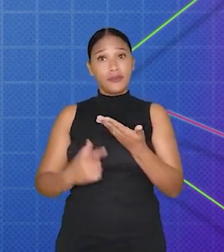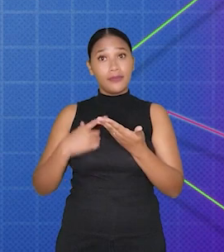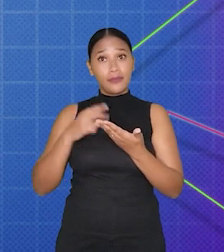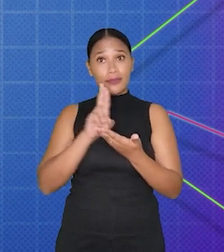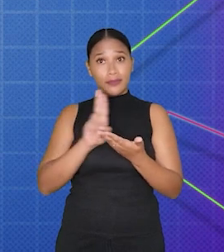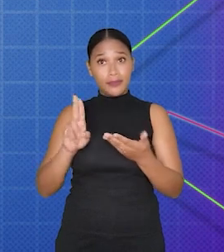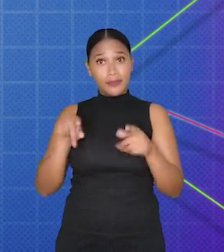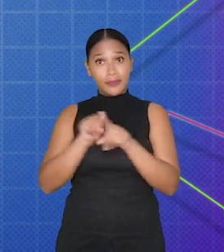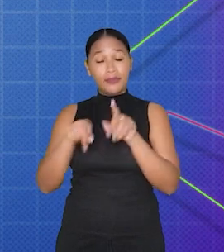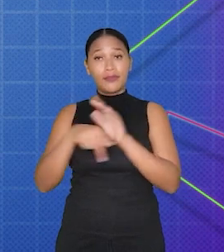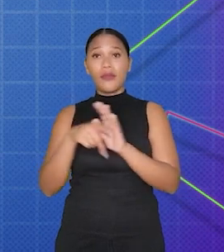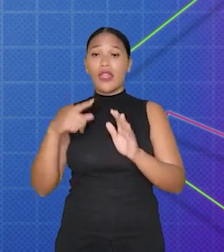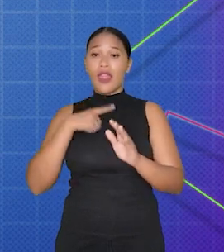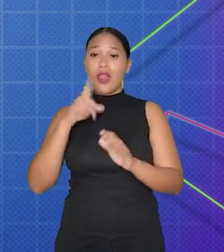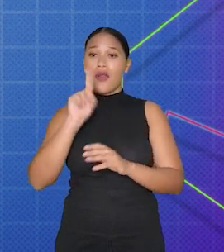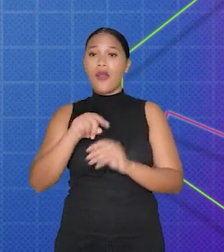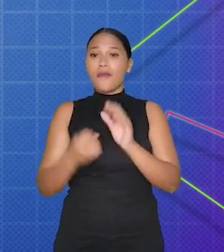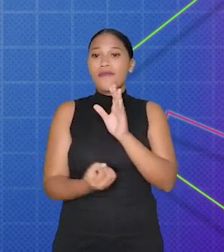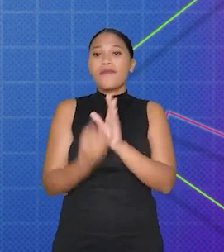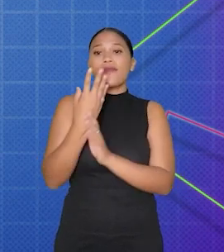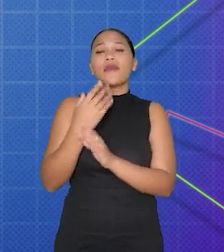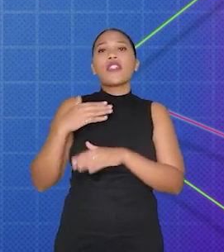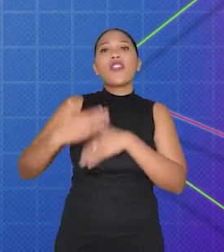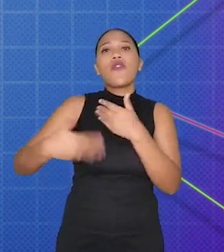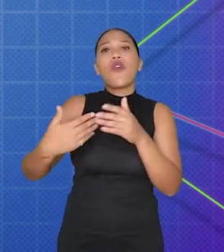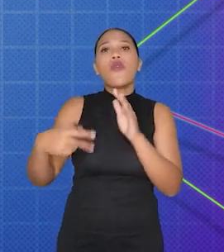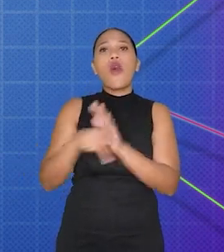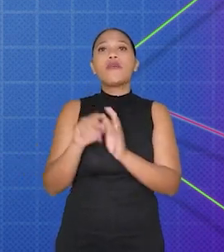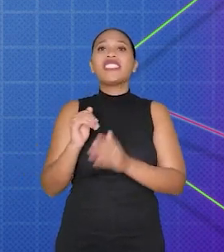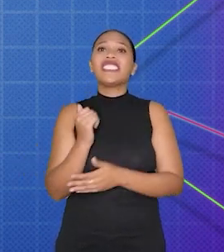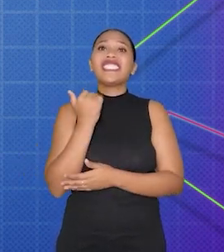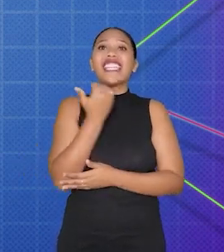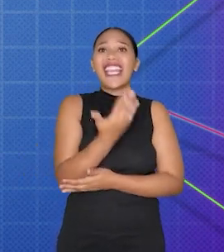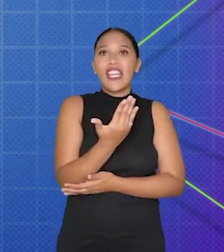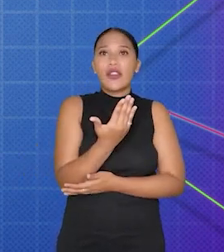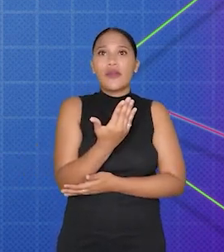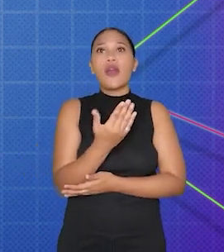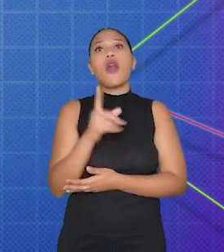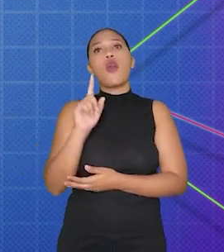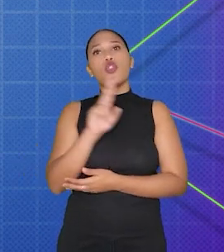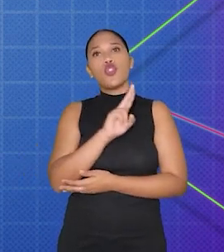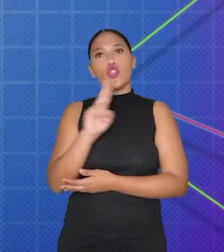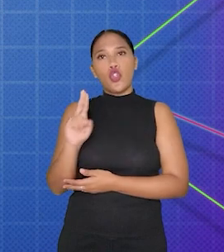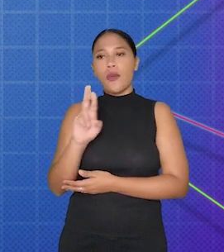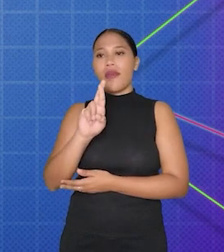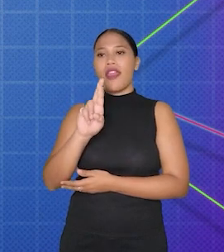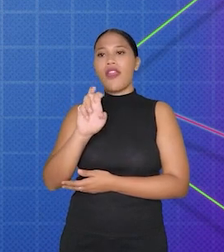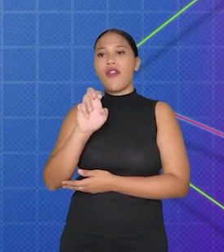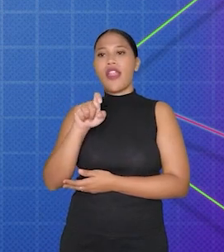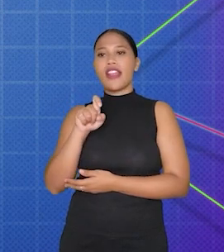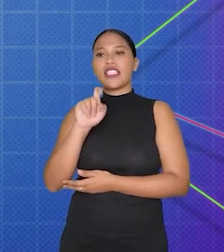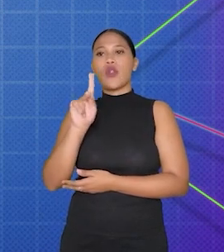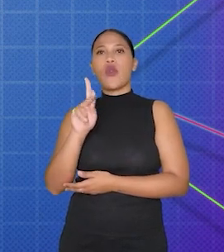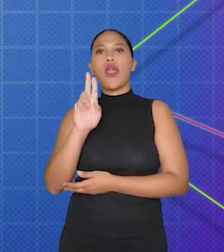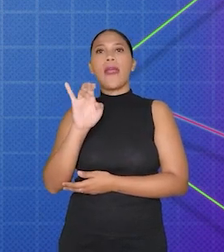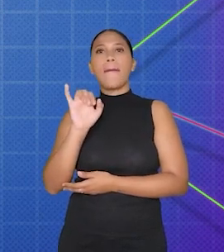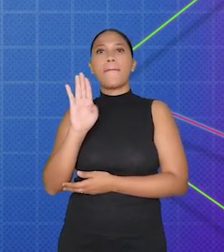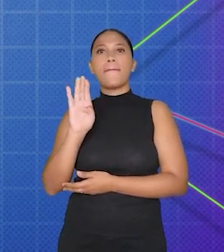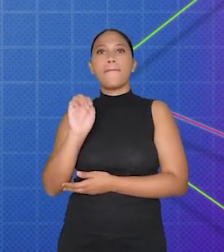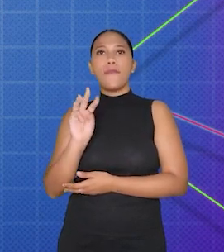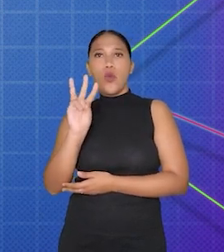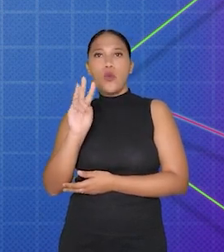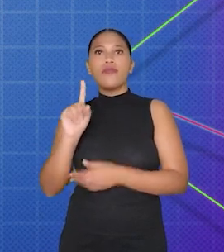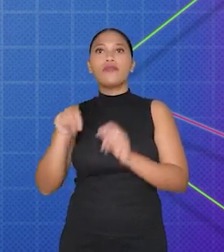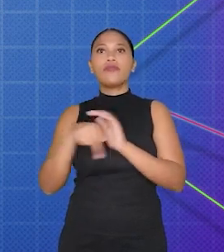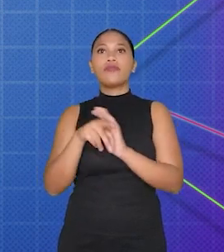Uma coleção de plugins personalizados criados por um desenvolvedor externo chamado Rex Rainbow. Esses plugins incluem